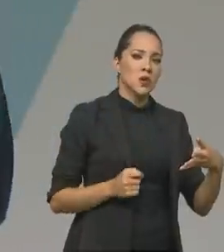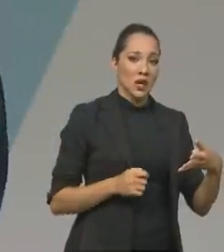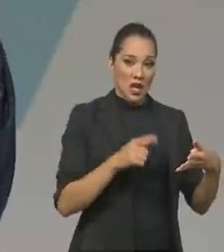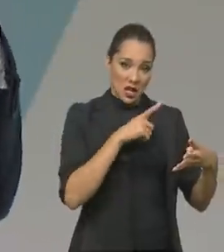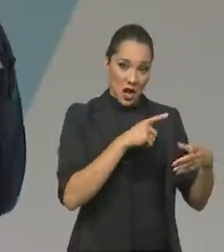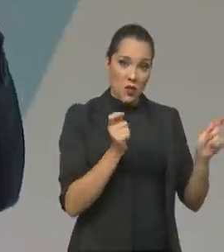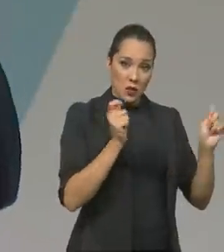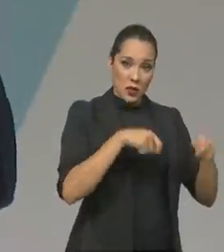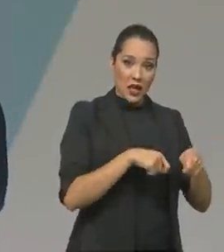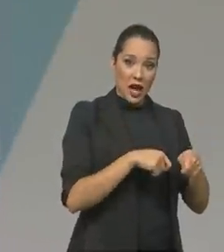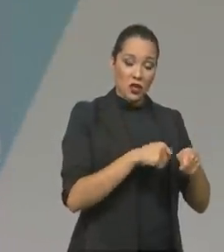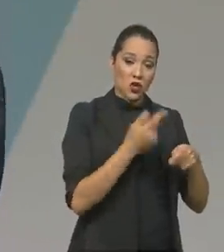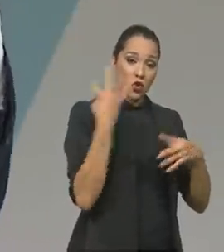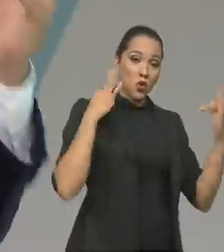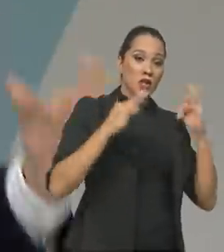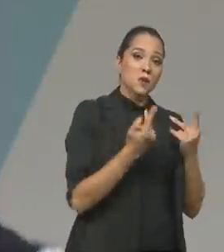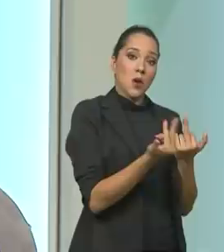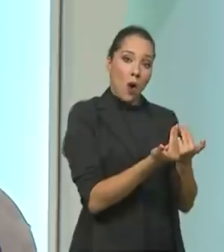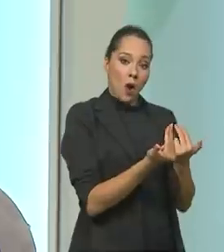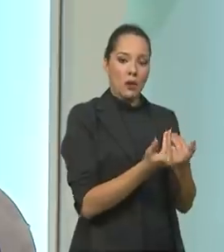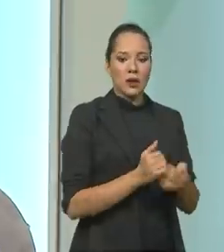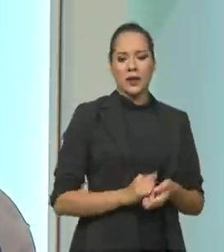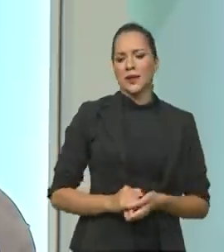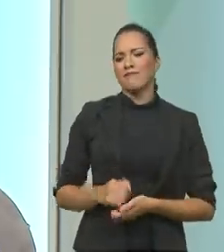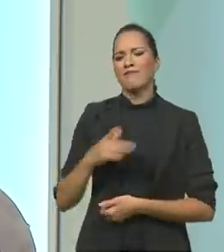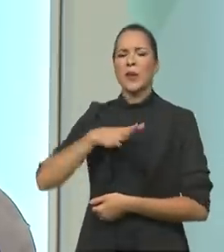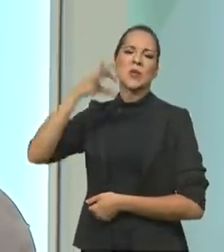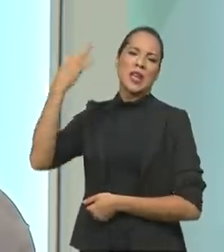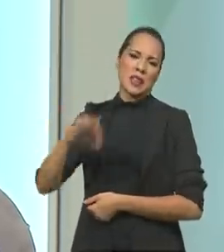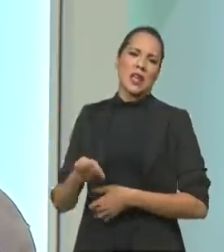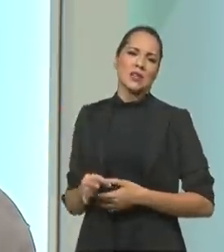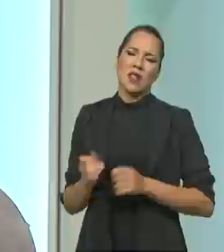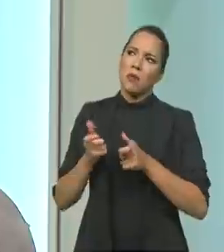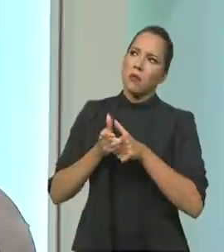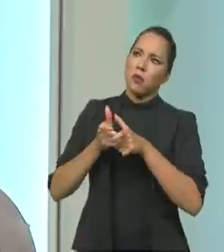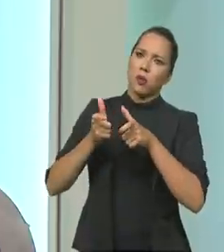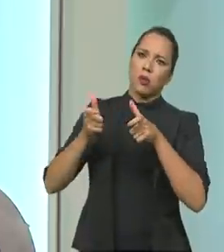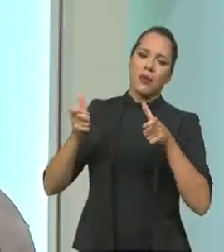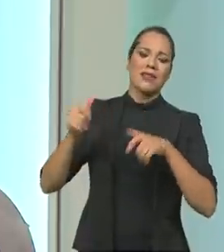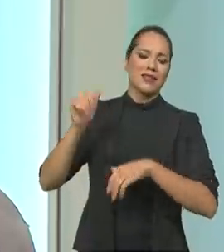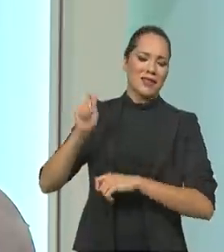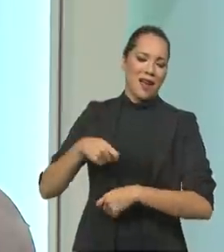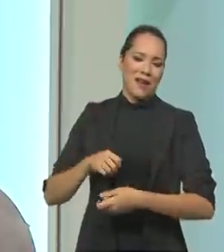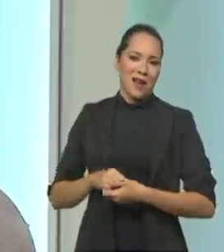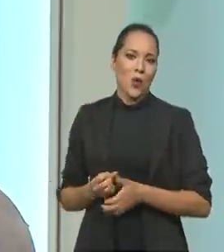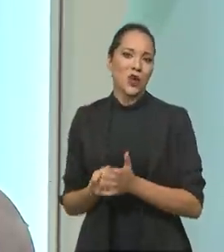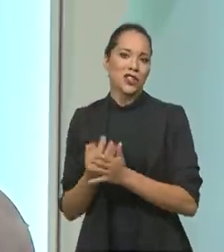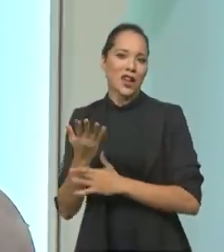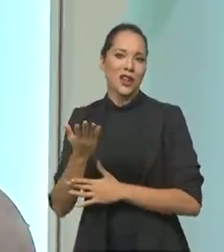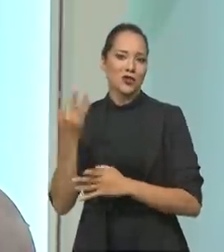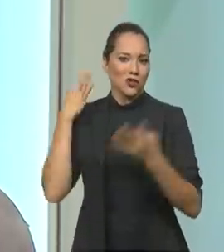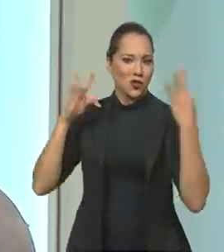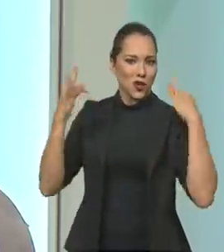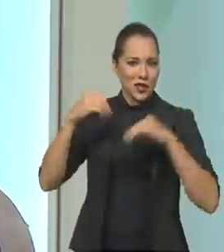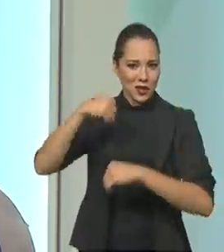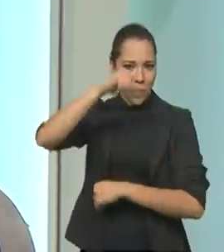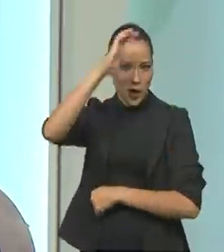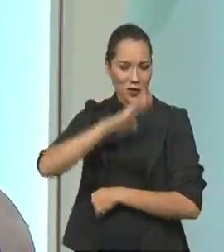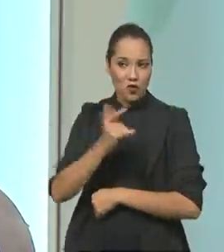Existe essa possibilidade? O senhor vislumbra isso? Eu não tenho dúvida que a gente pode crescer muito o nível de turistas estrangeiros no Brasil.